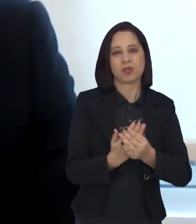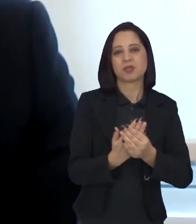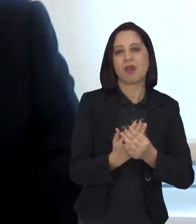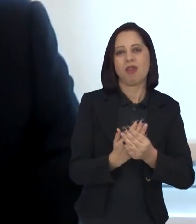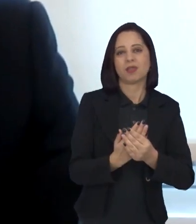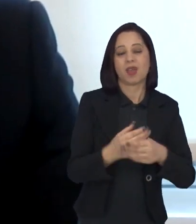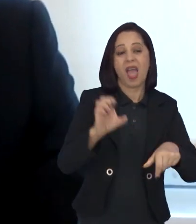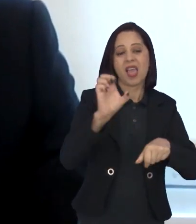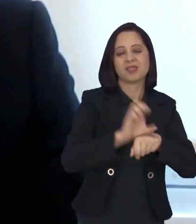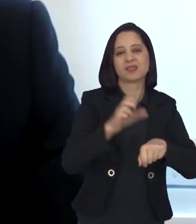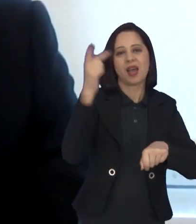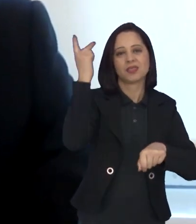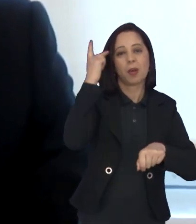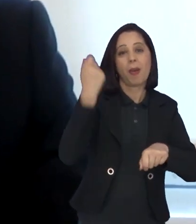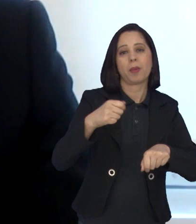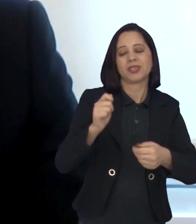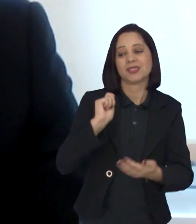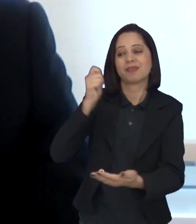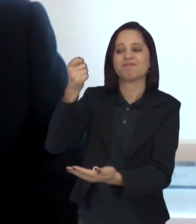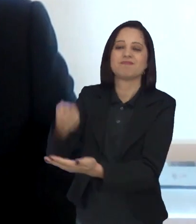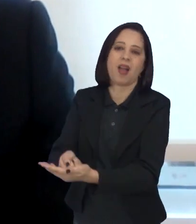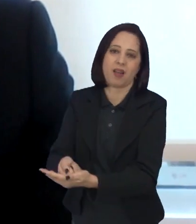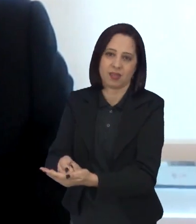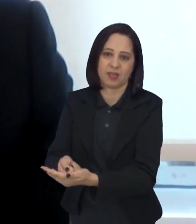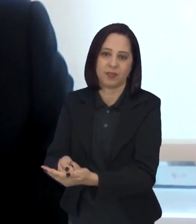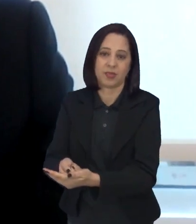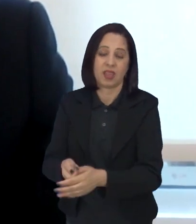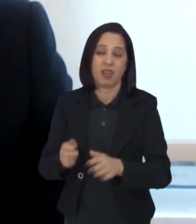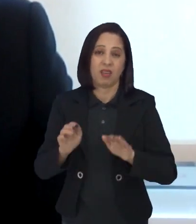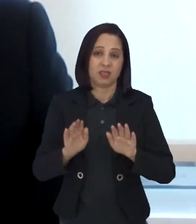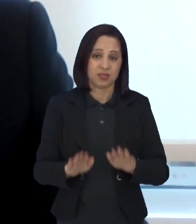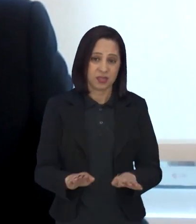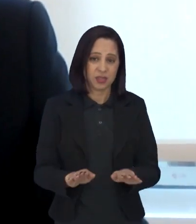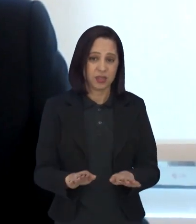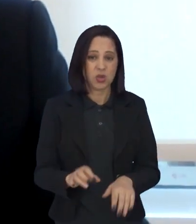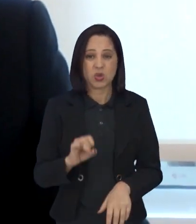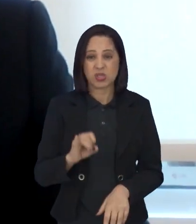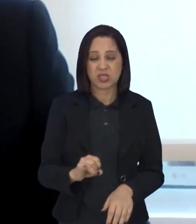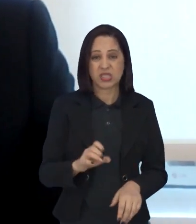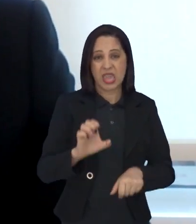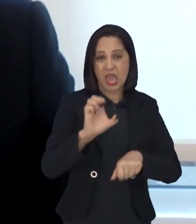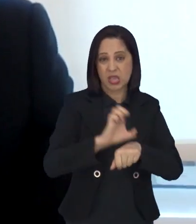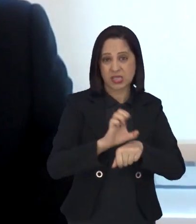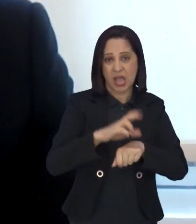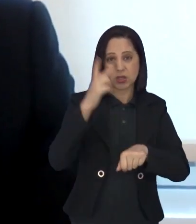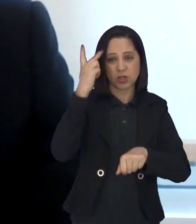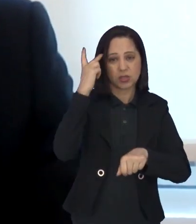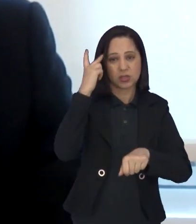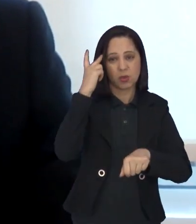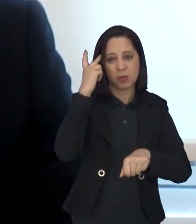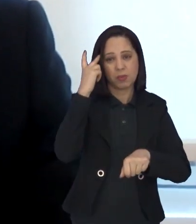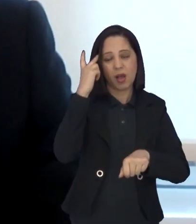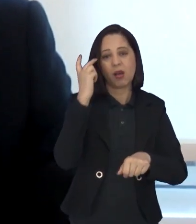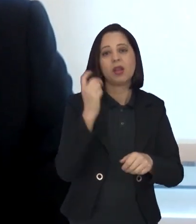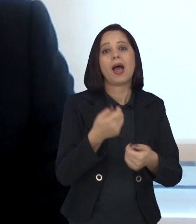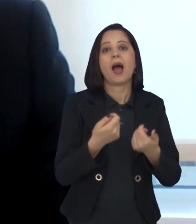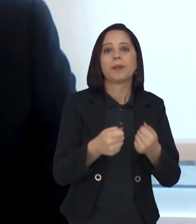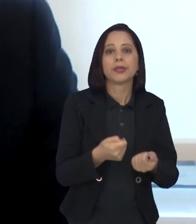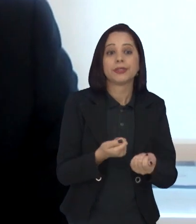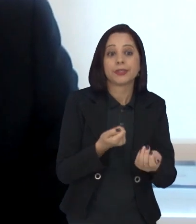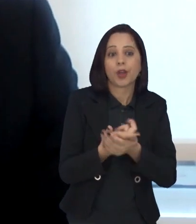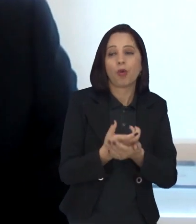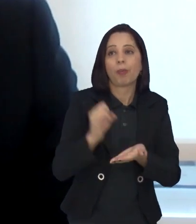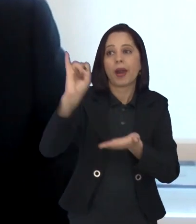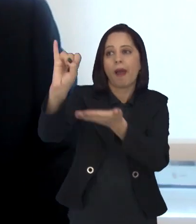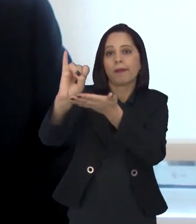hoje, pela legislação, o Estado, quando ele recebe uma condenação na justiça, ele precisa importar esse medicamento.